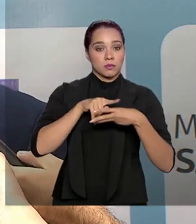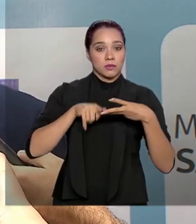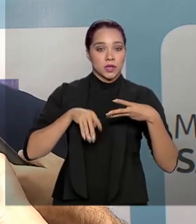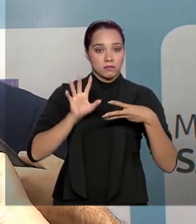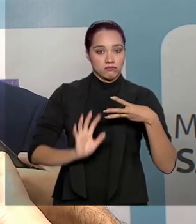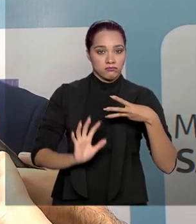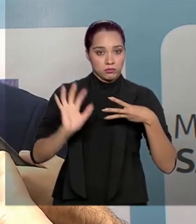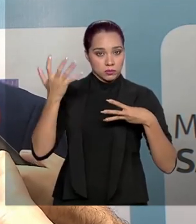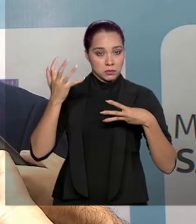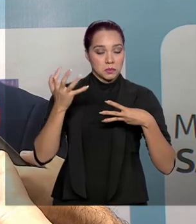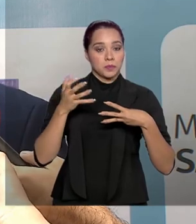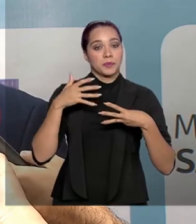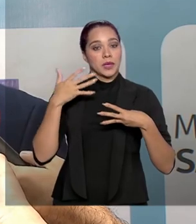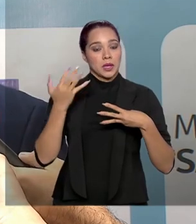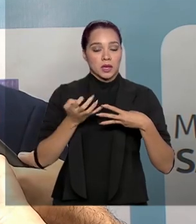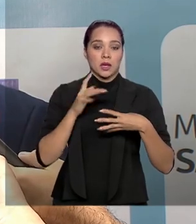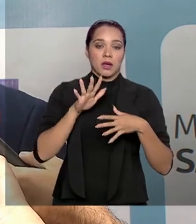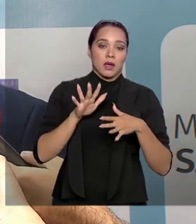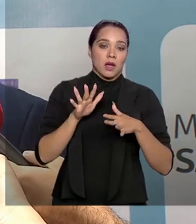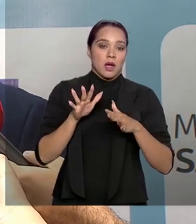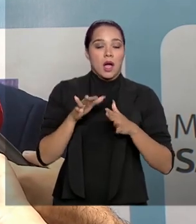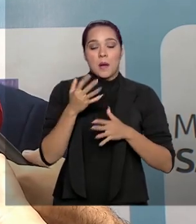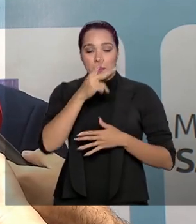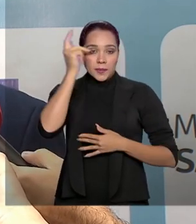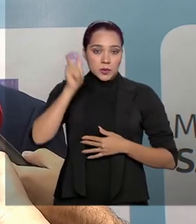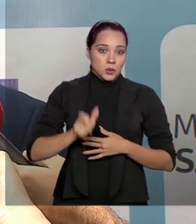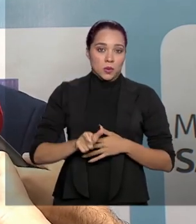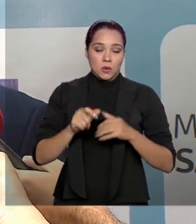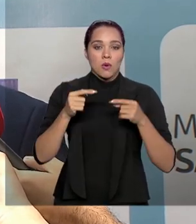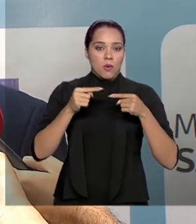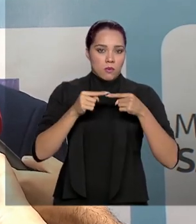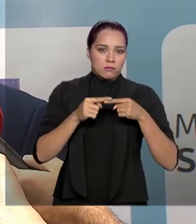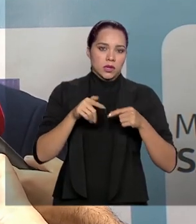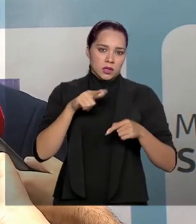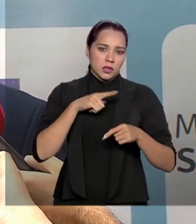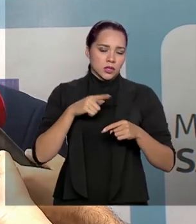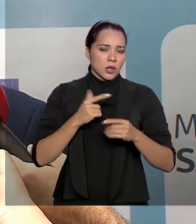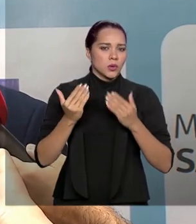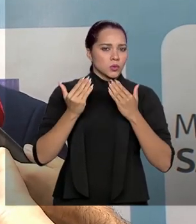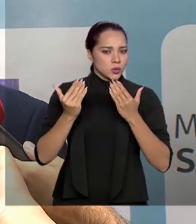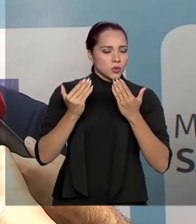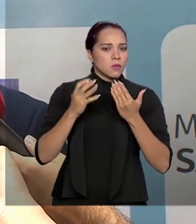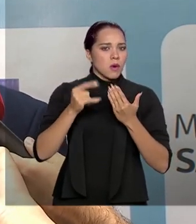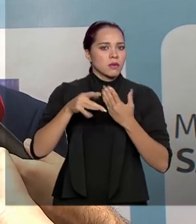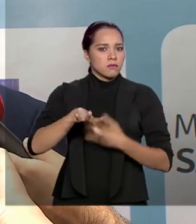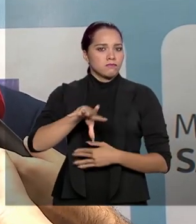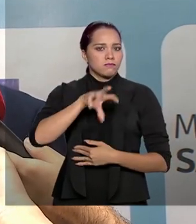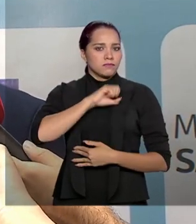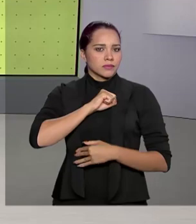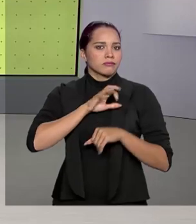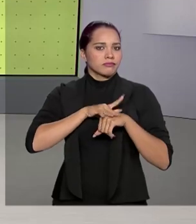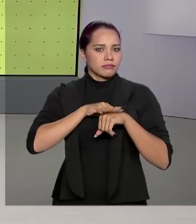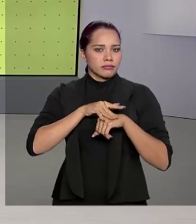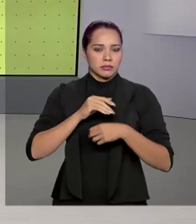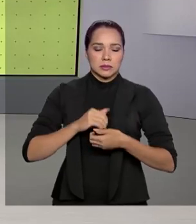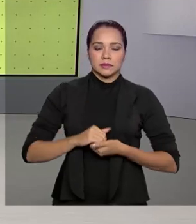situações que um indivíduo se enquadra como suspeito de coronavírus.